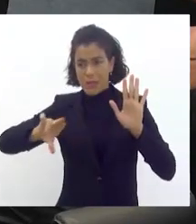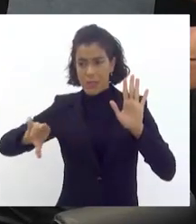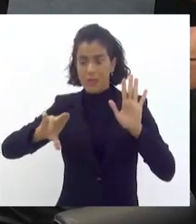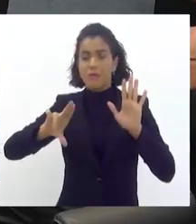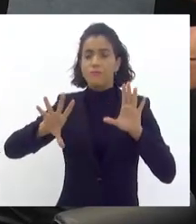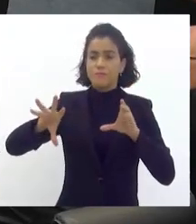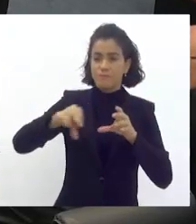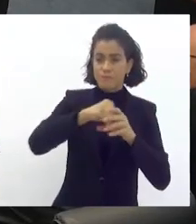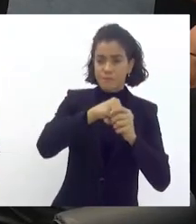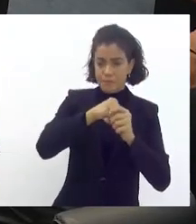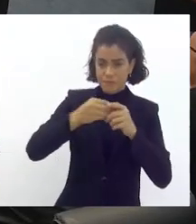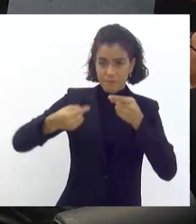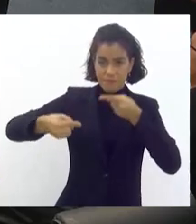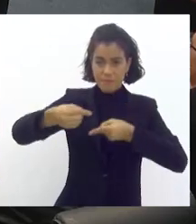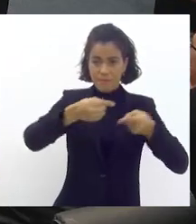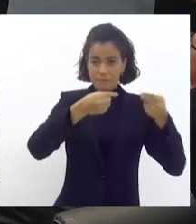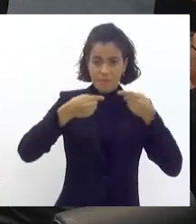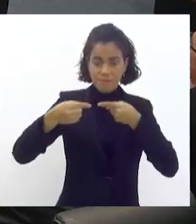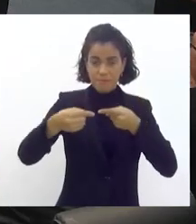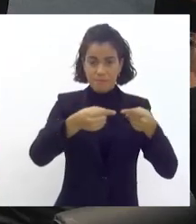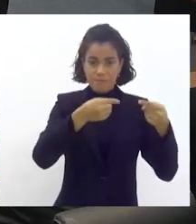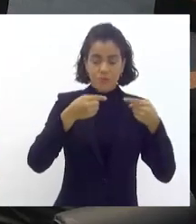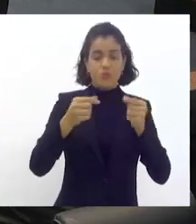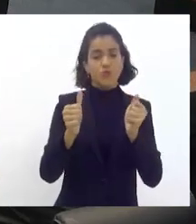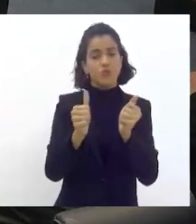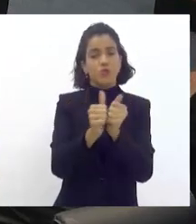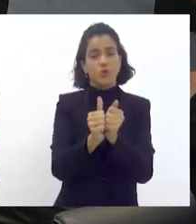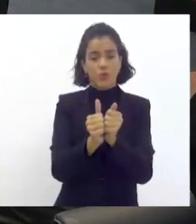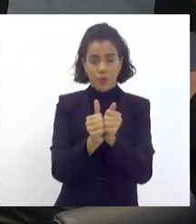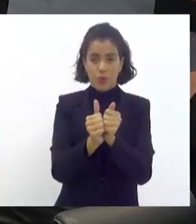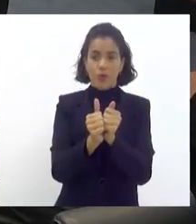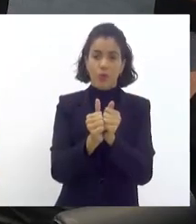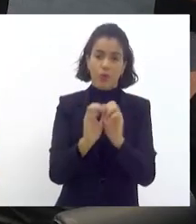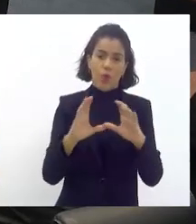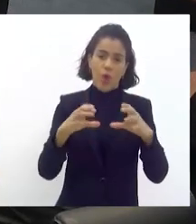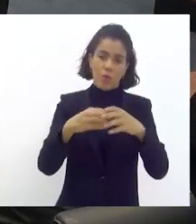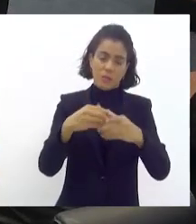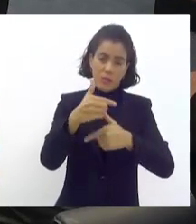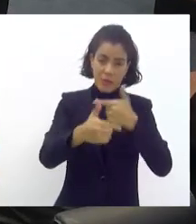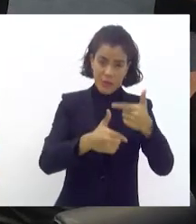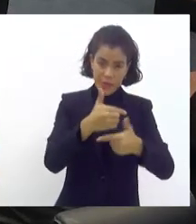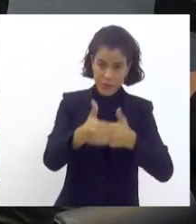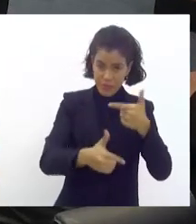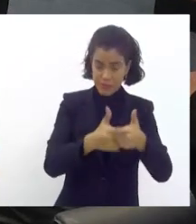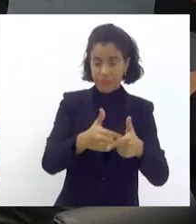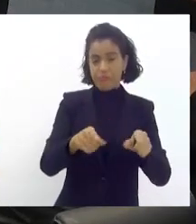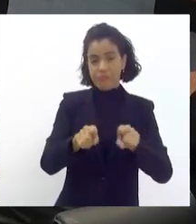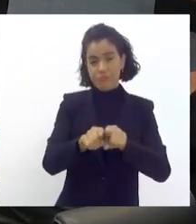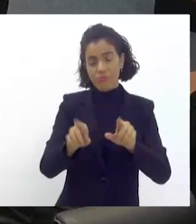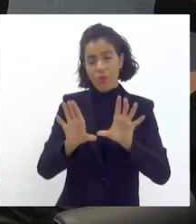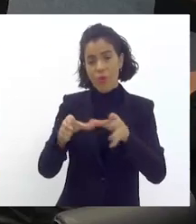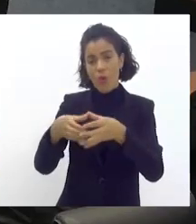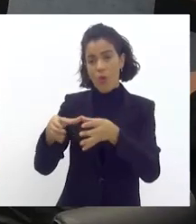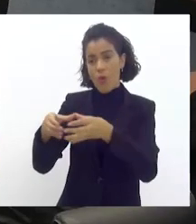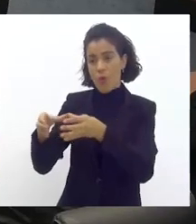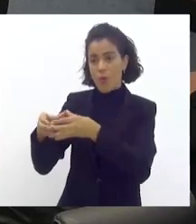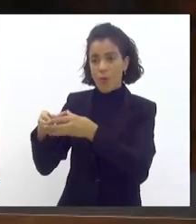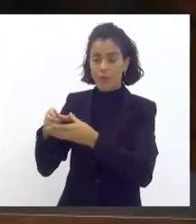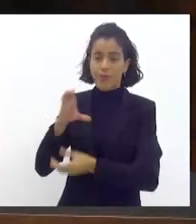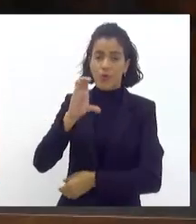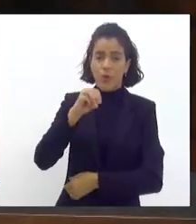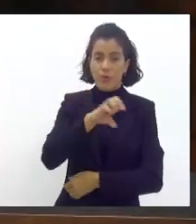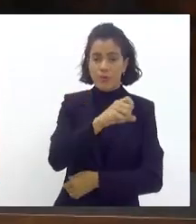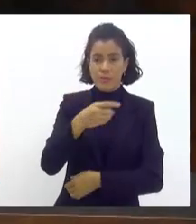inclua nessa rodada de discussão, com a frente, com as demais comissões, e a gente possa fazer dessa primeira audiência,